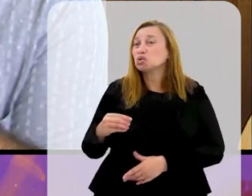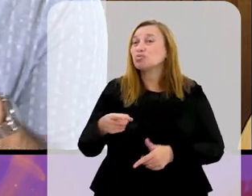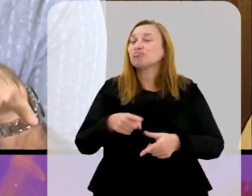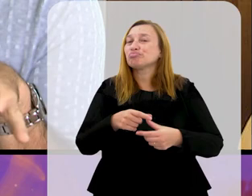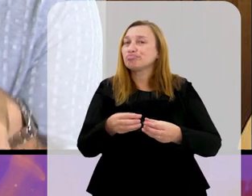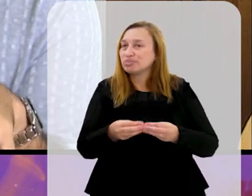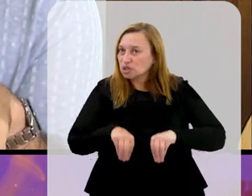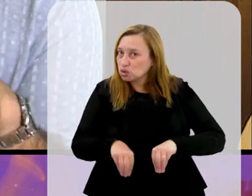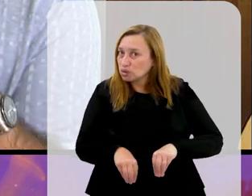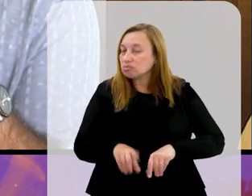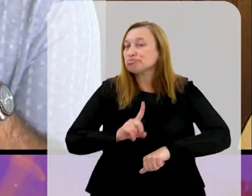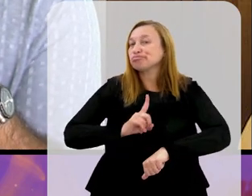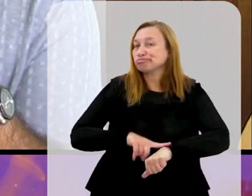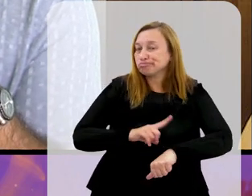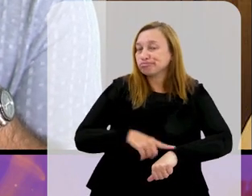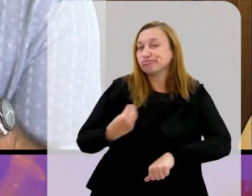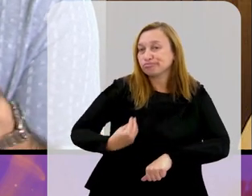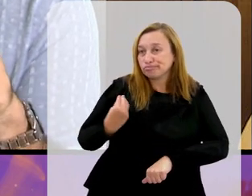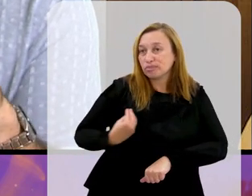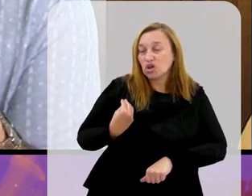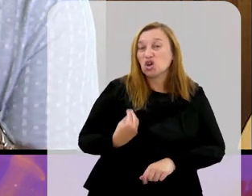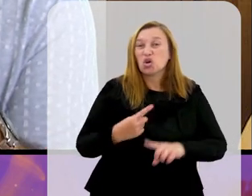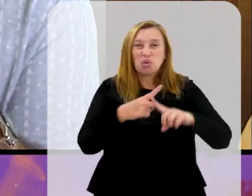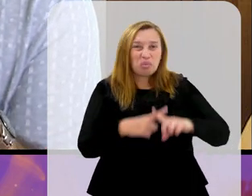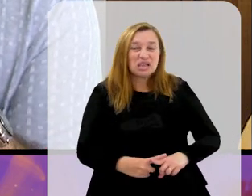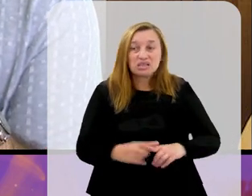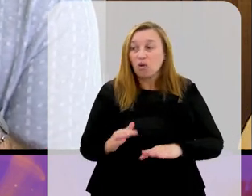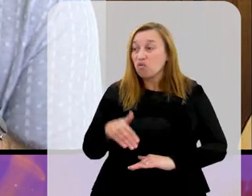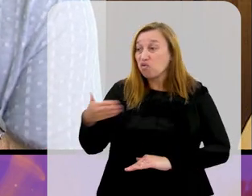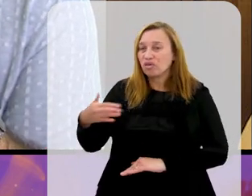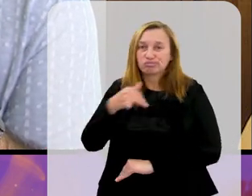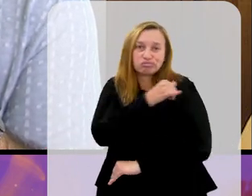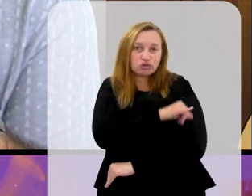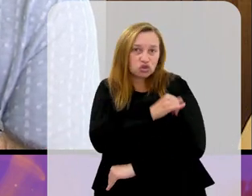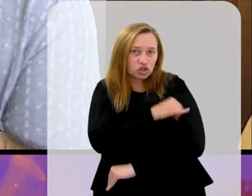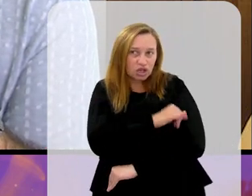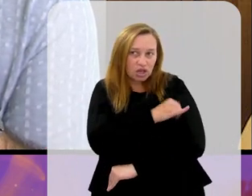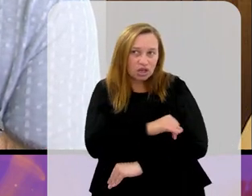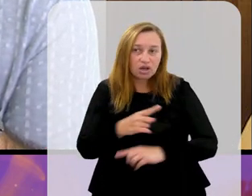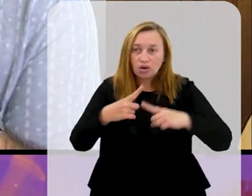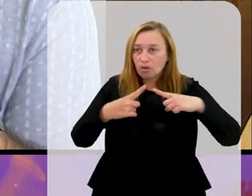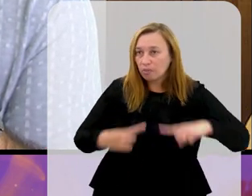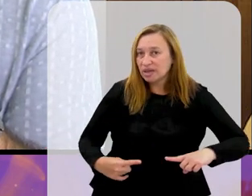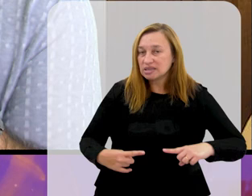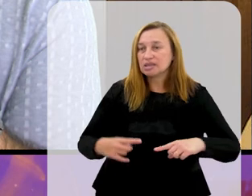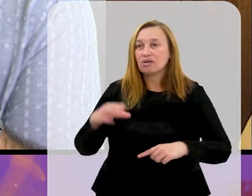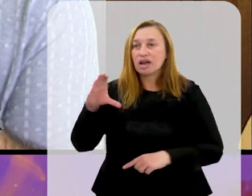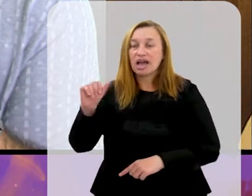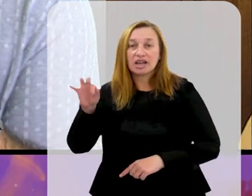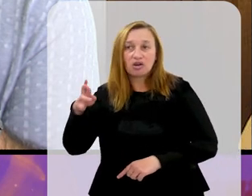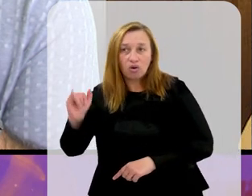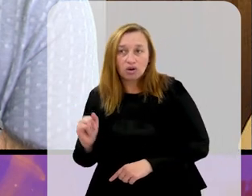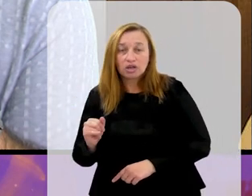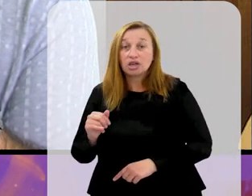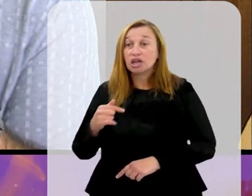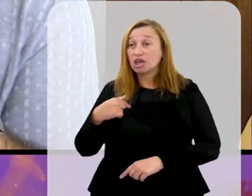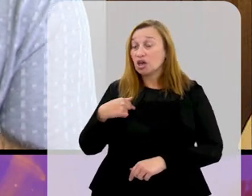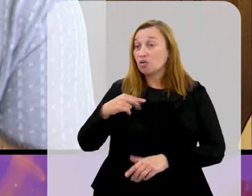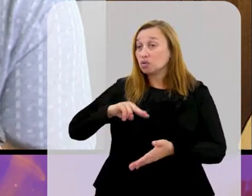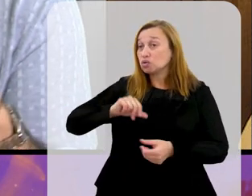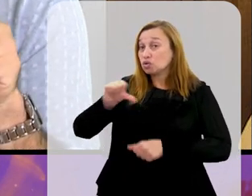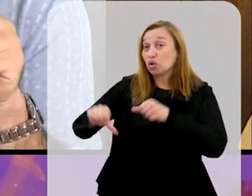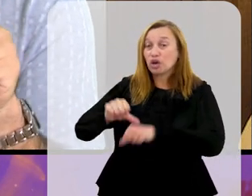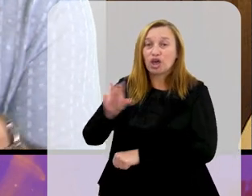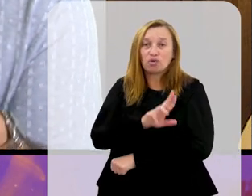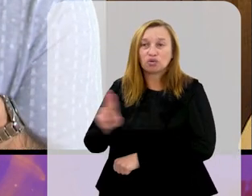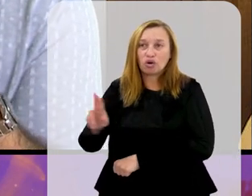consequência. É esse momento que a gente está vivendo. Jogos fora do Rio de Janeiro, no Campeonato Carioca, que eu vou chamar de Campeonato Inter